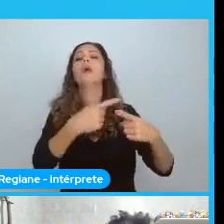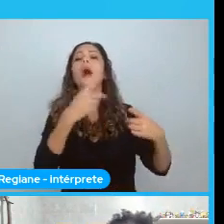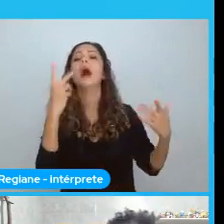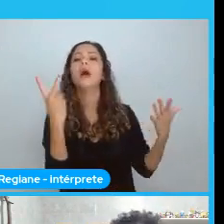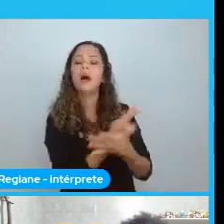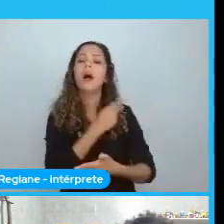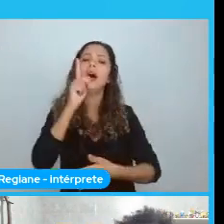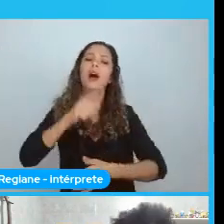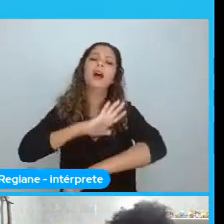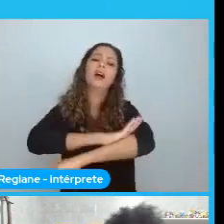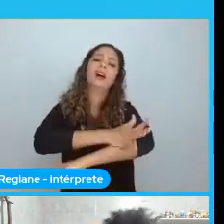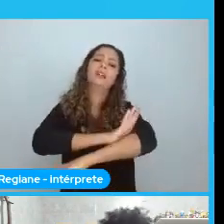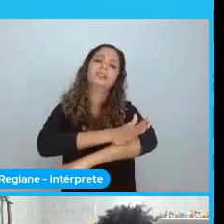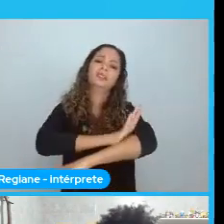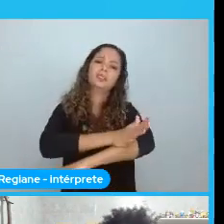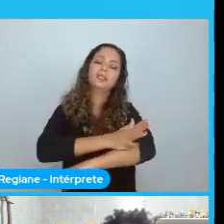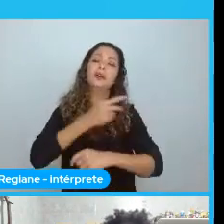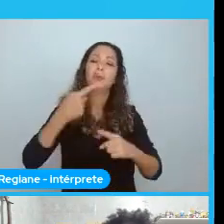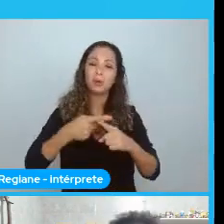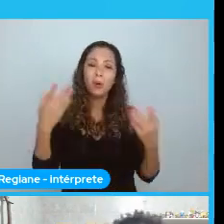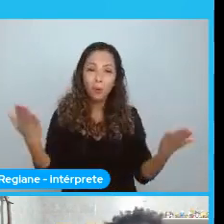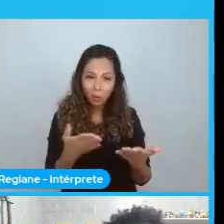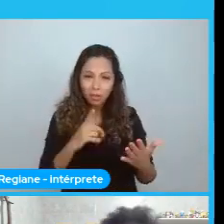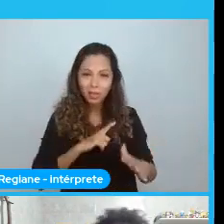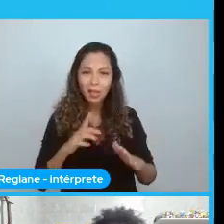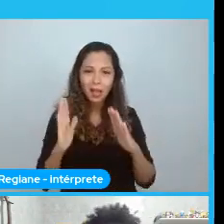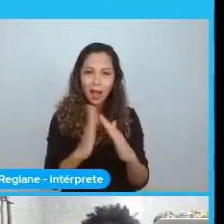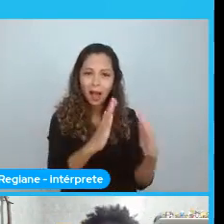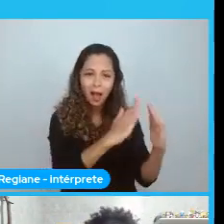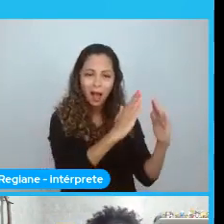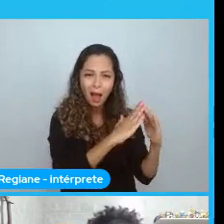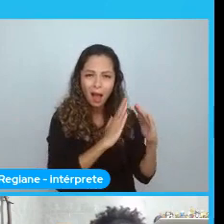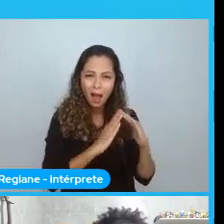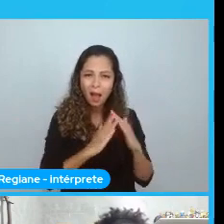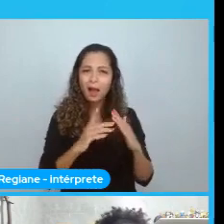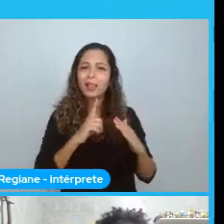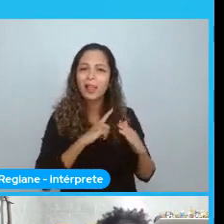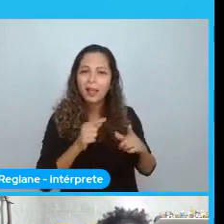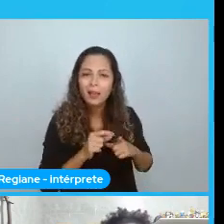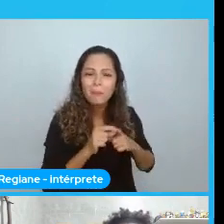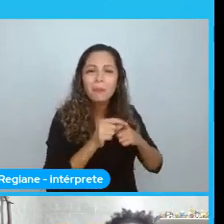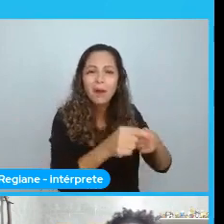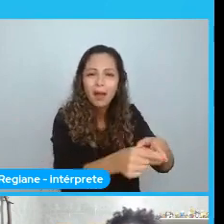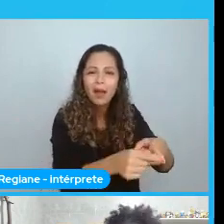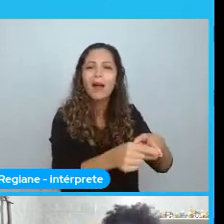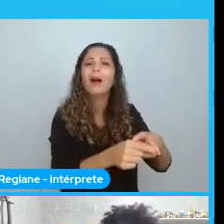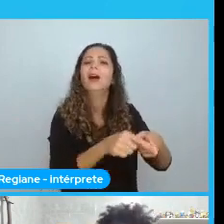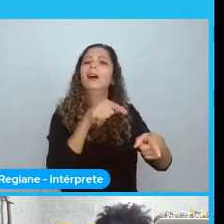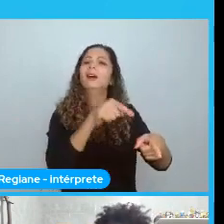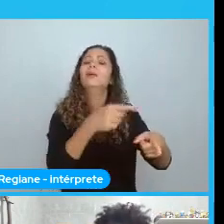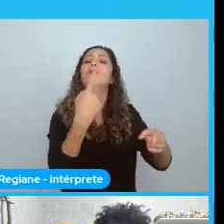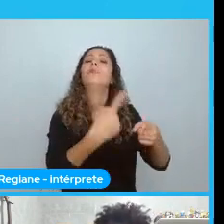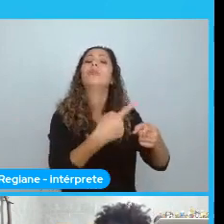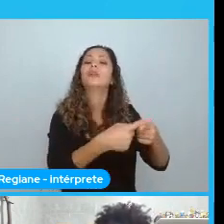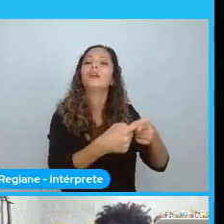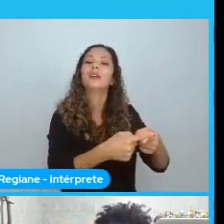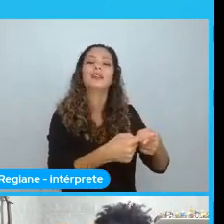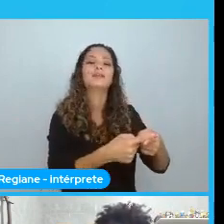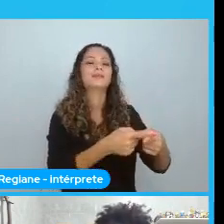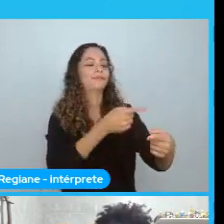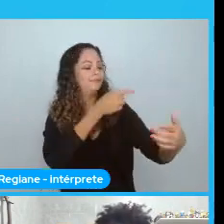existem. Comunidades periféricas hoje. É porque em um momento da história. As pessoas negras. Elas não. Conseguiram. Não eram.